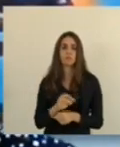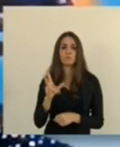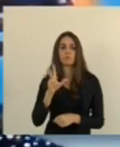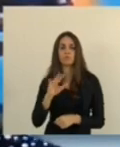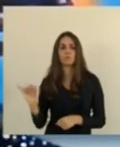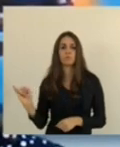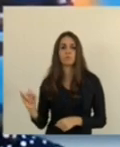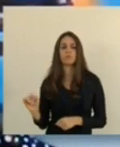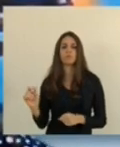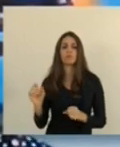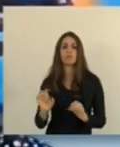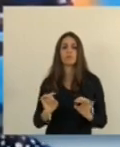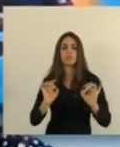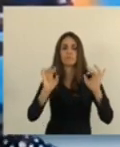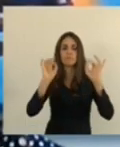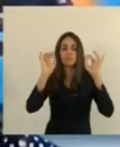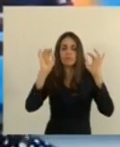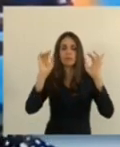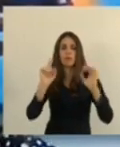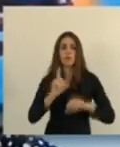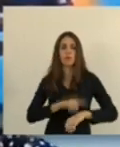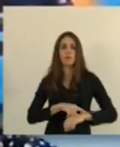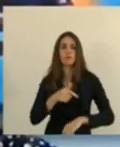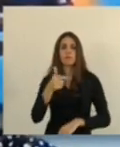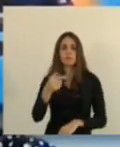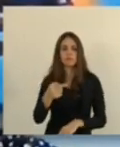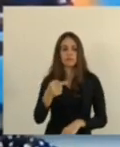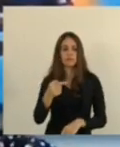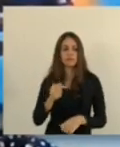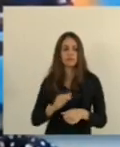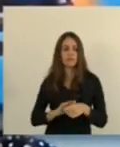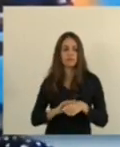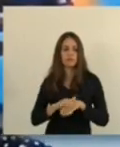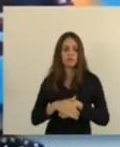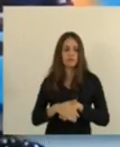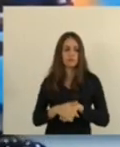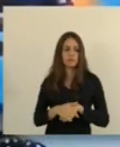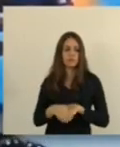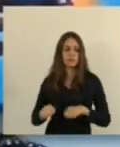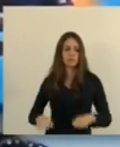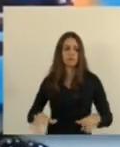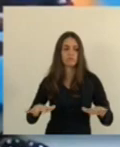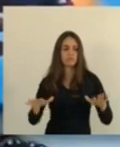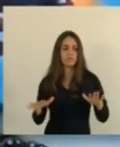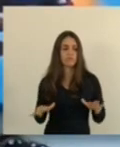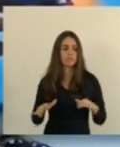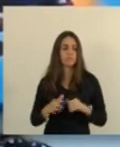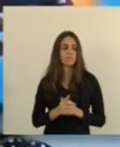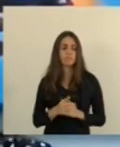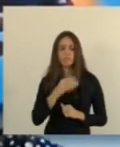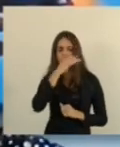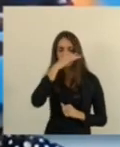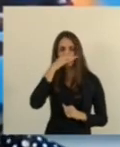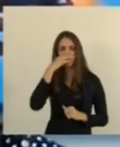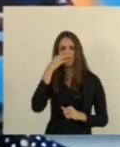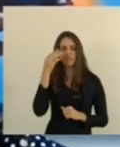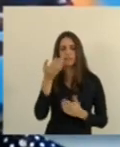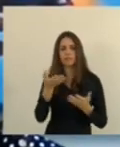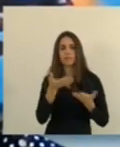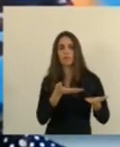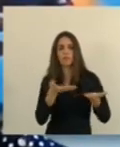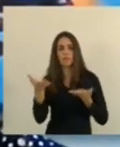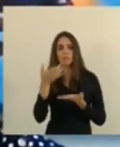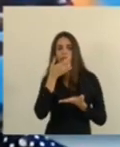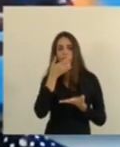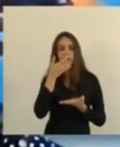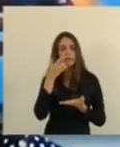havendo uma solenidade às 19 horas no Salão São Tiago, no Palácio Anchieta, para o qual eu quero convidar